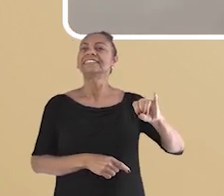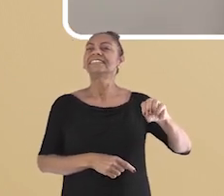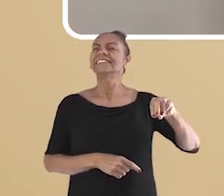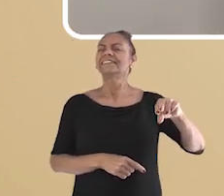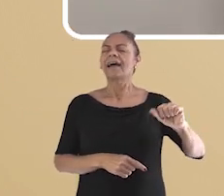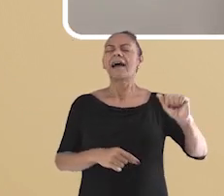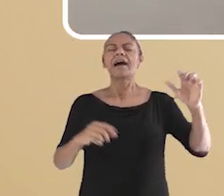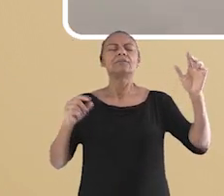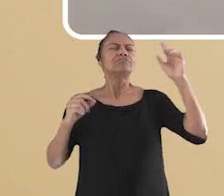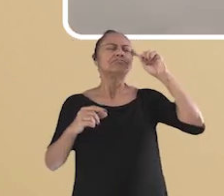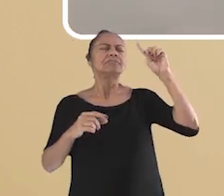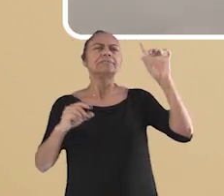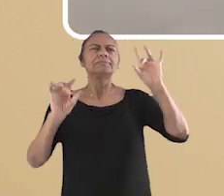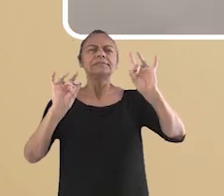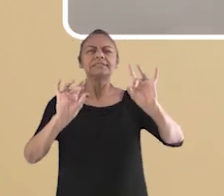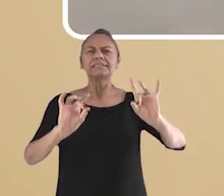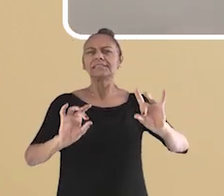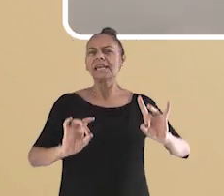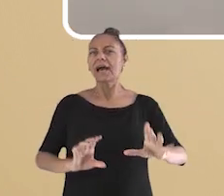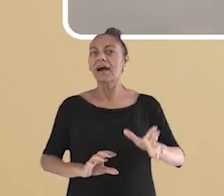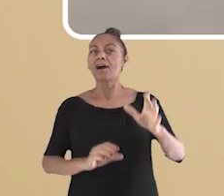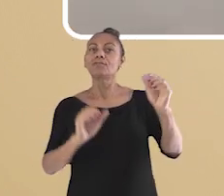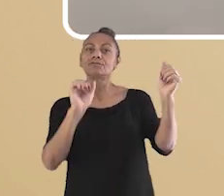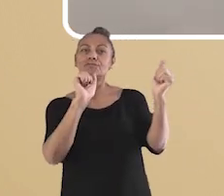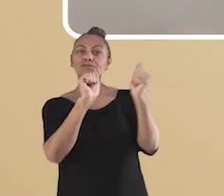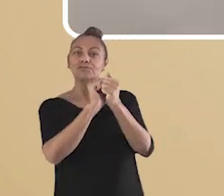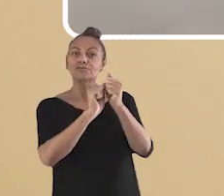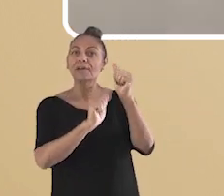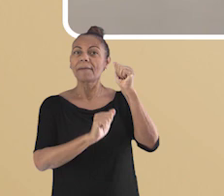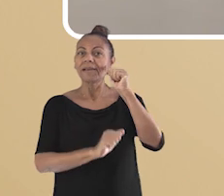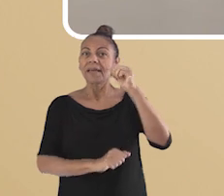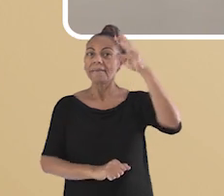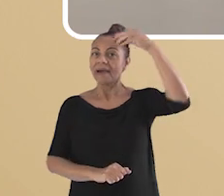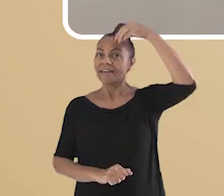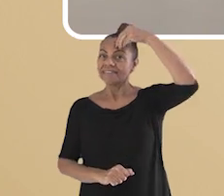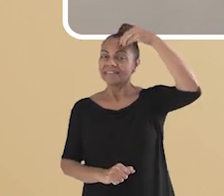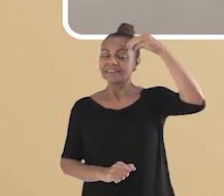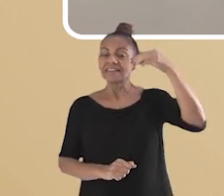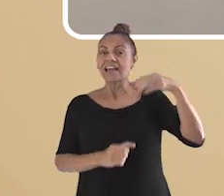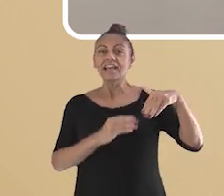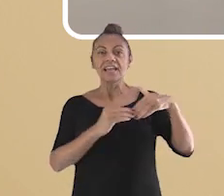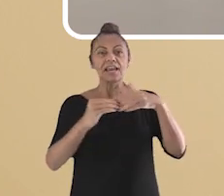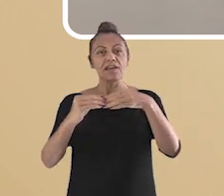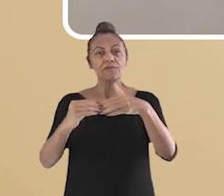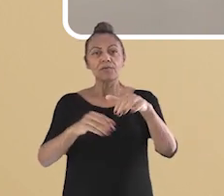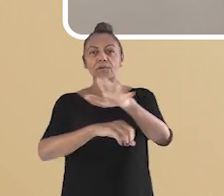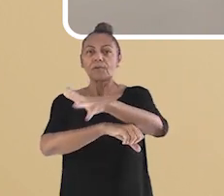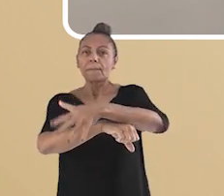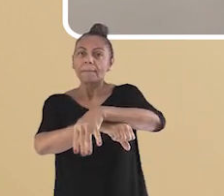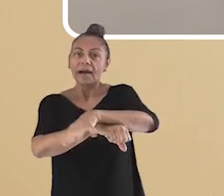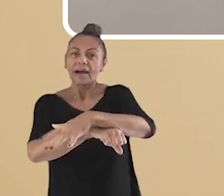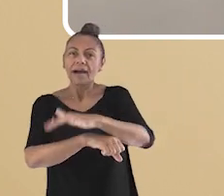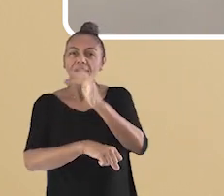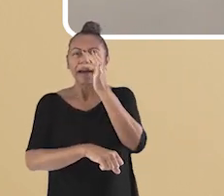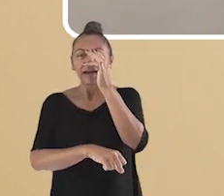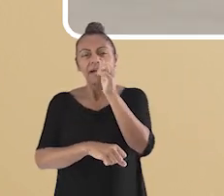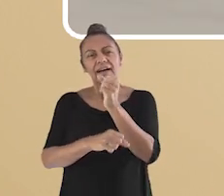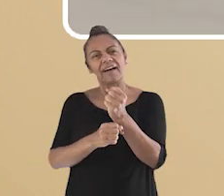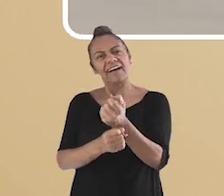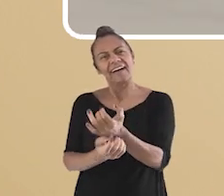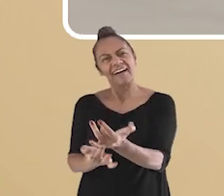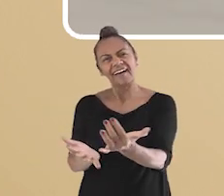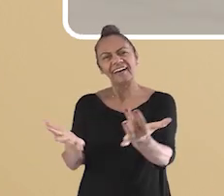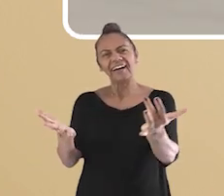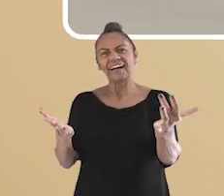especial de observação na natureza. A madrinha os levou para um parque que tinha um jardim. A ideia era